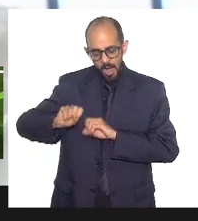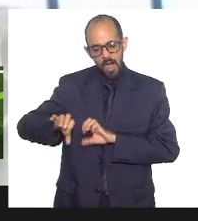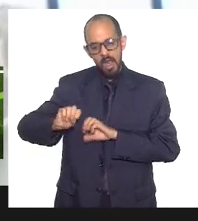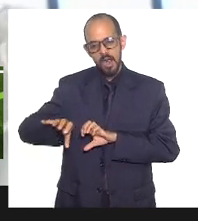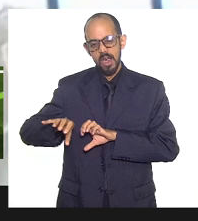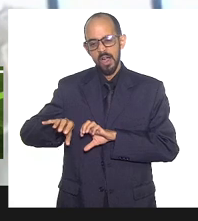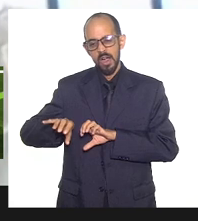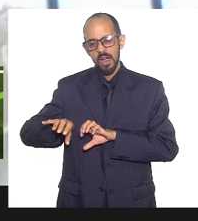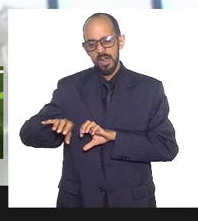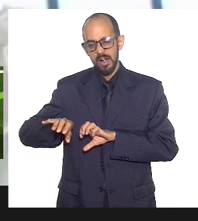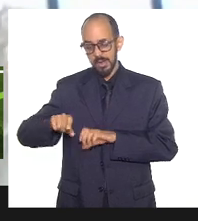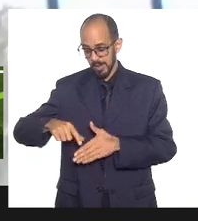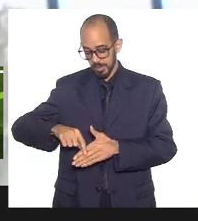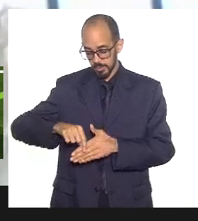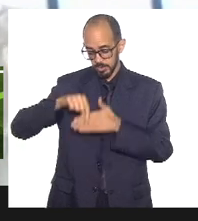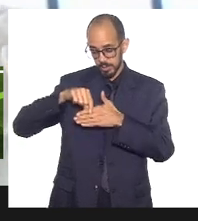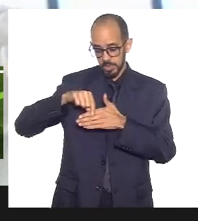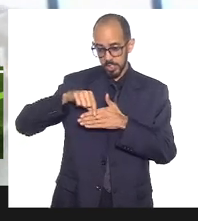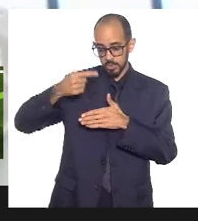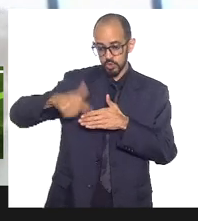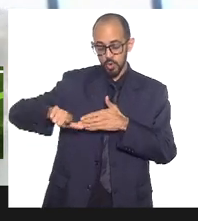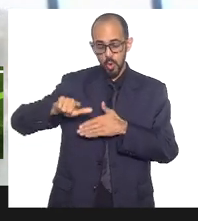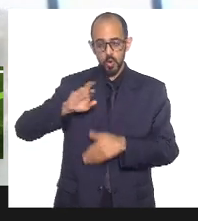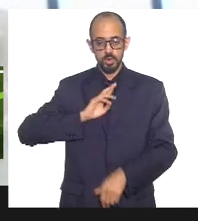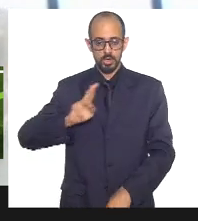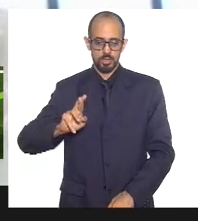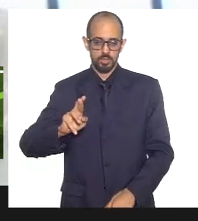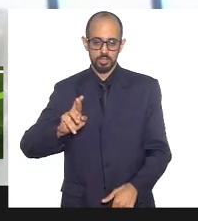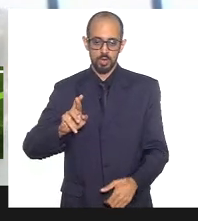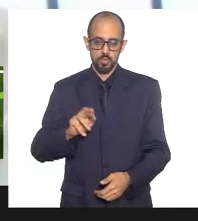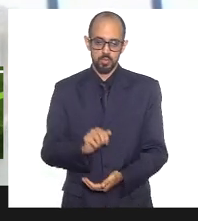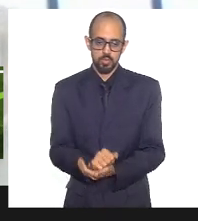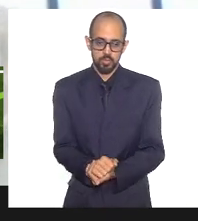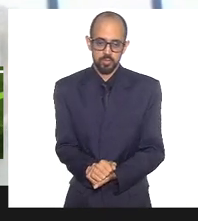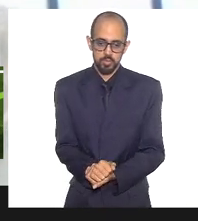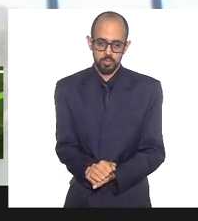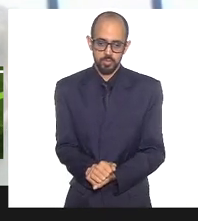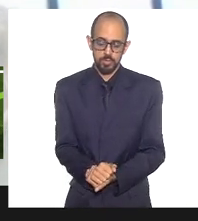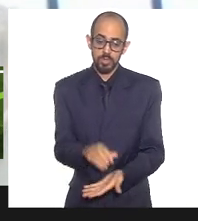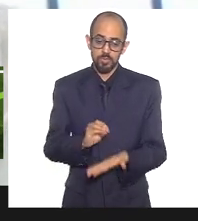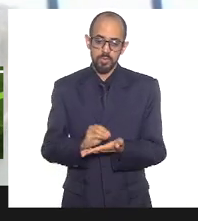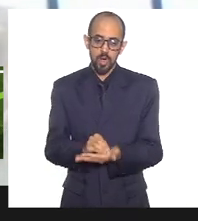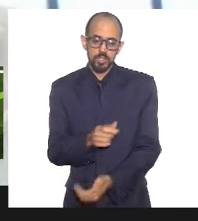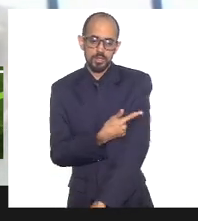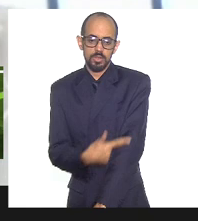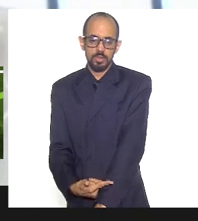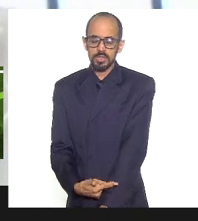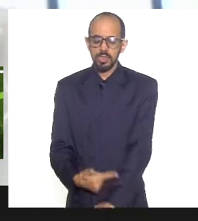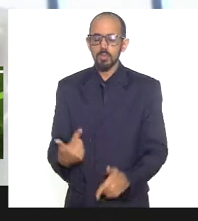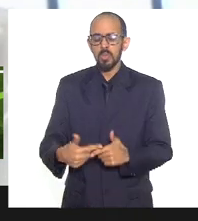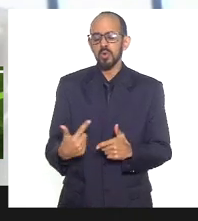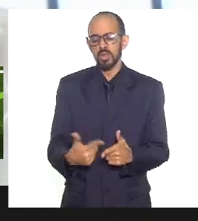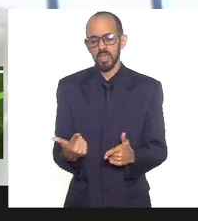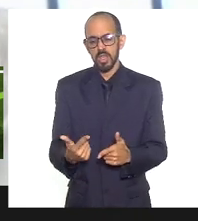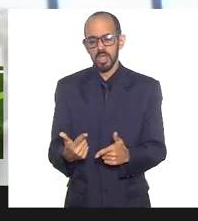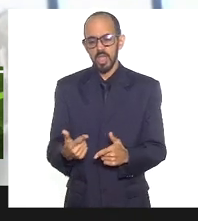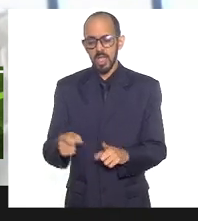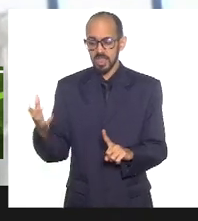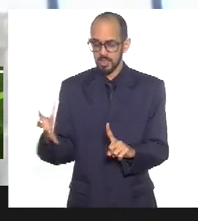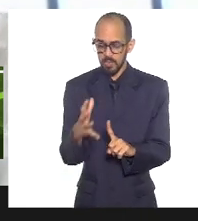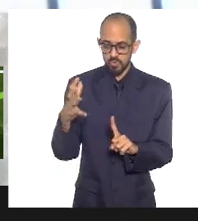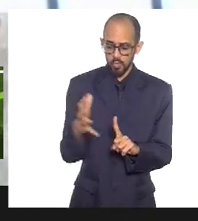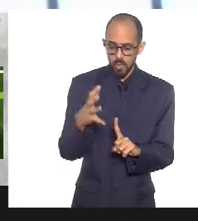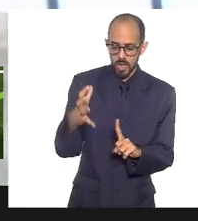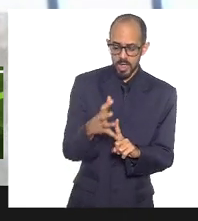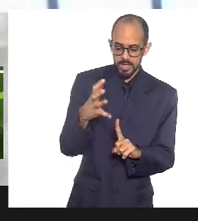das lideranças de outras religiões. Porque quem incentiva essa